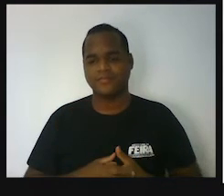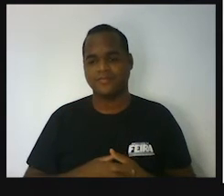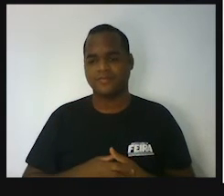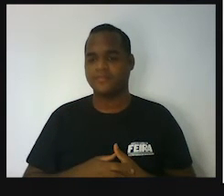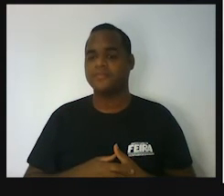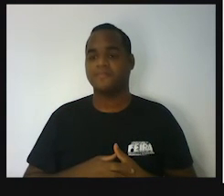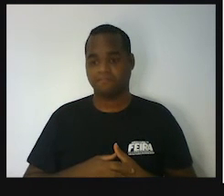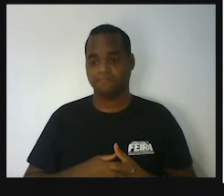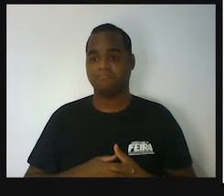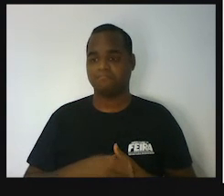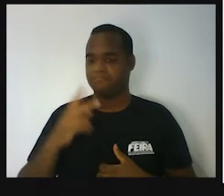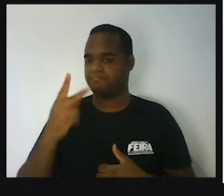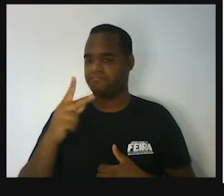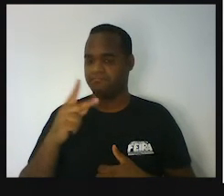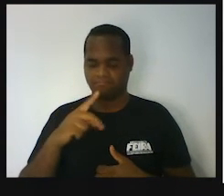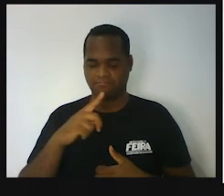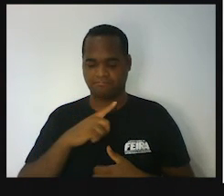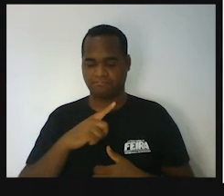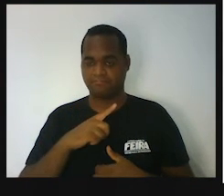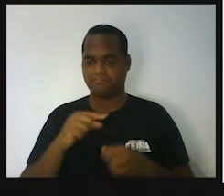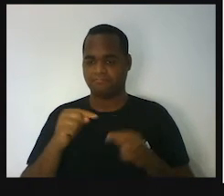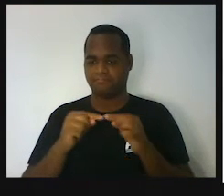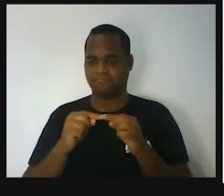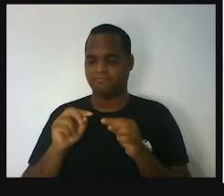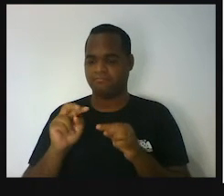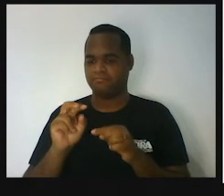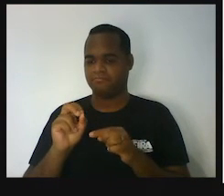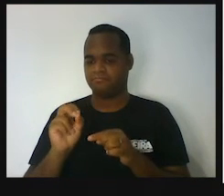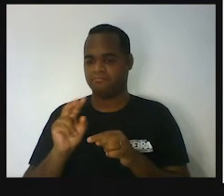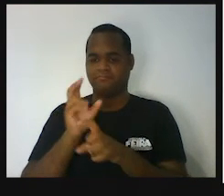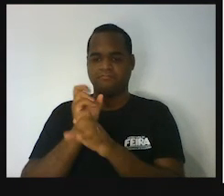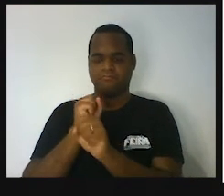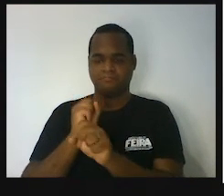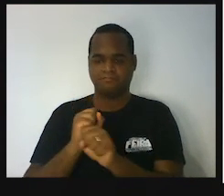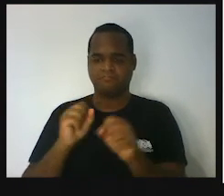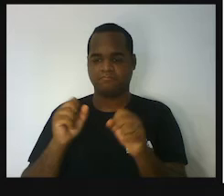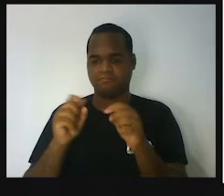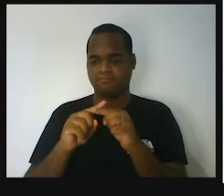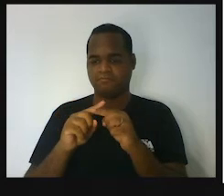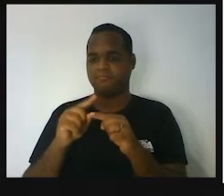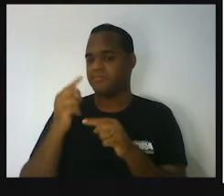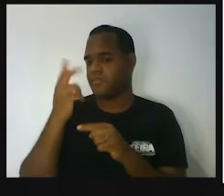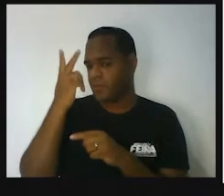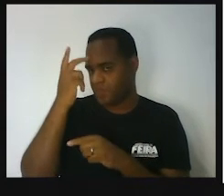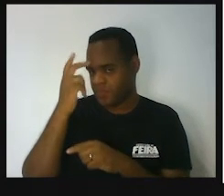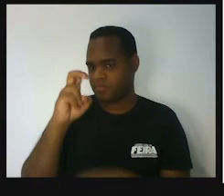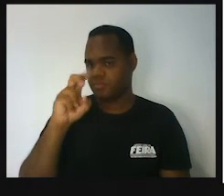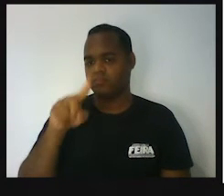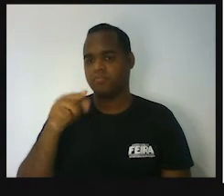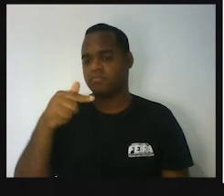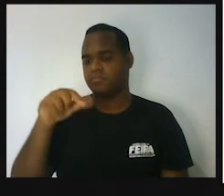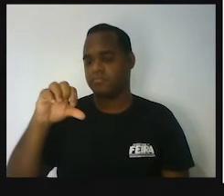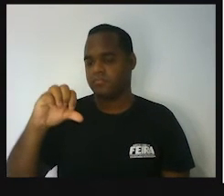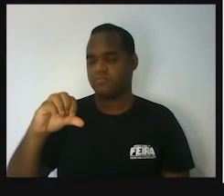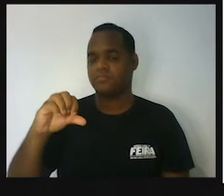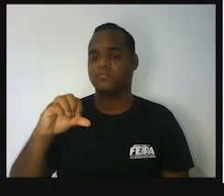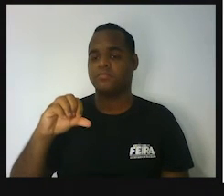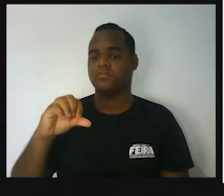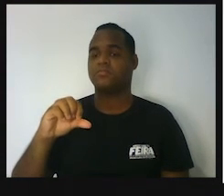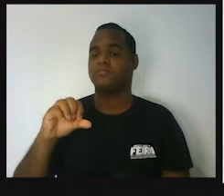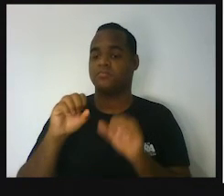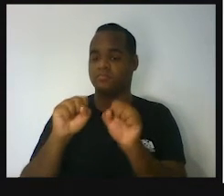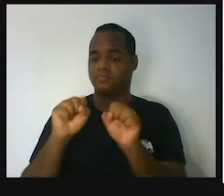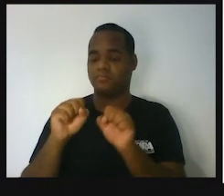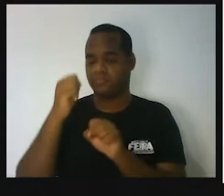Considere que o preço do litro de gasolina comum em um determinado posto de combustível é 5,79, e que uma